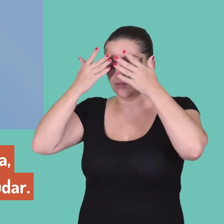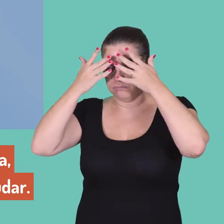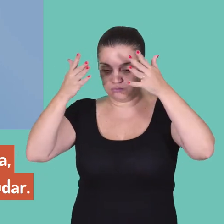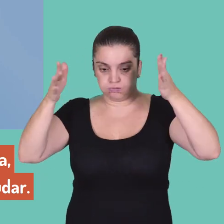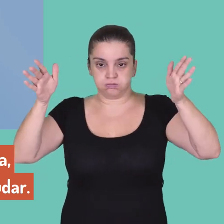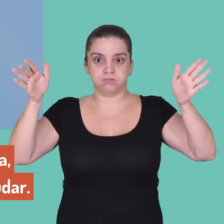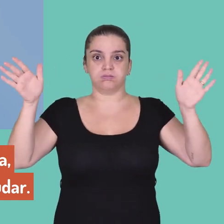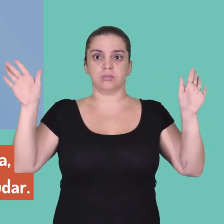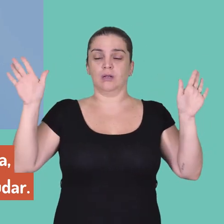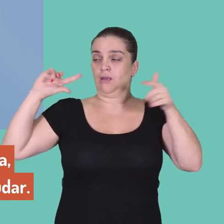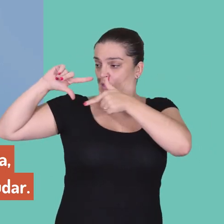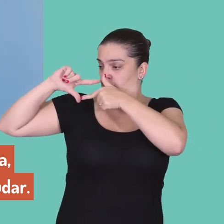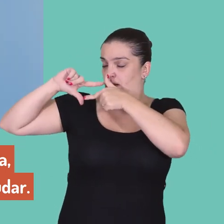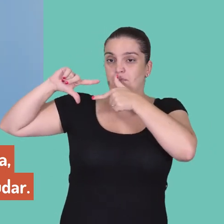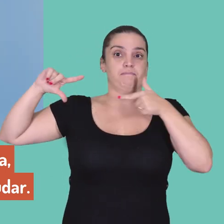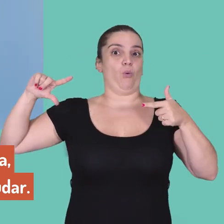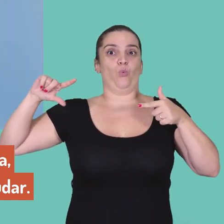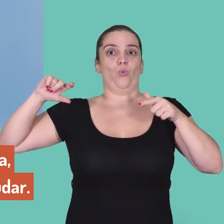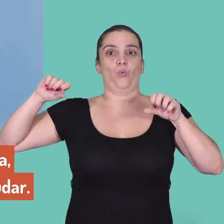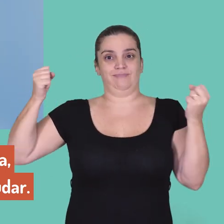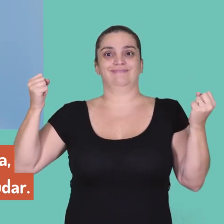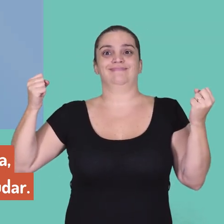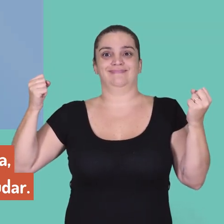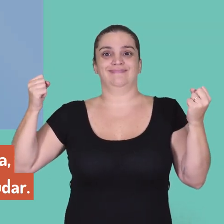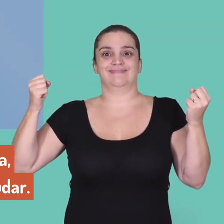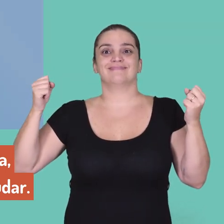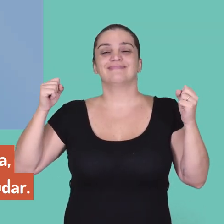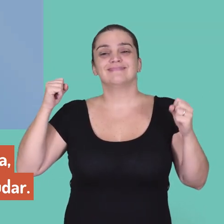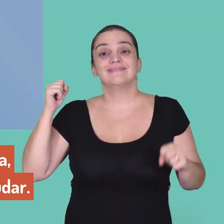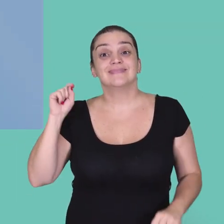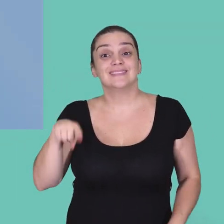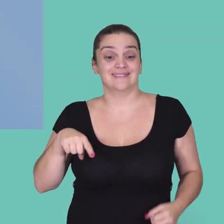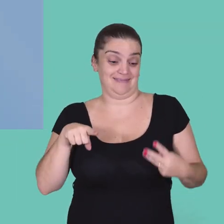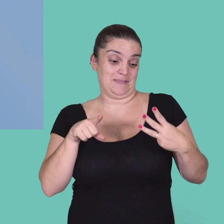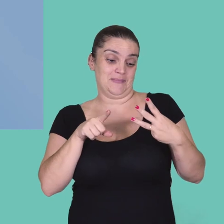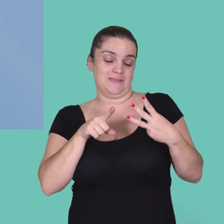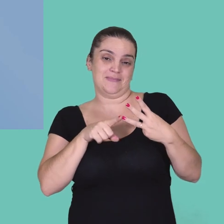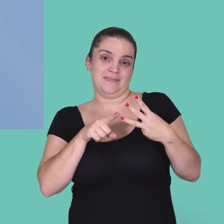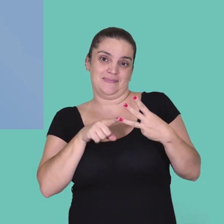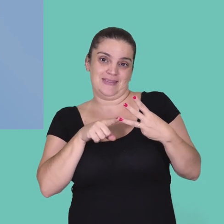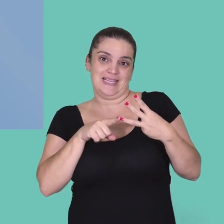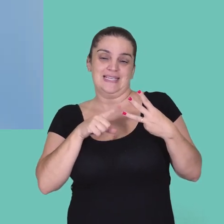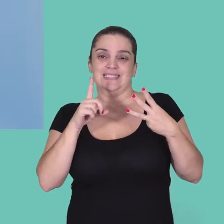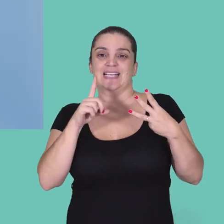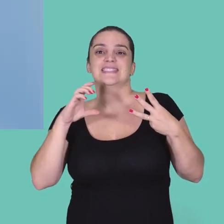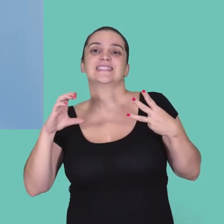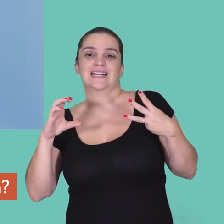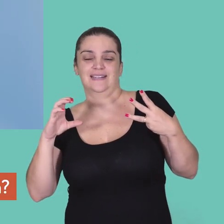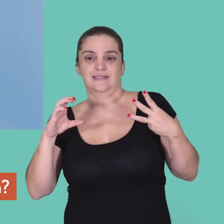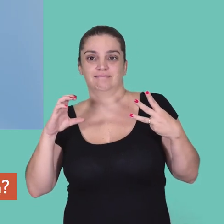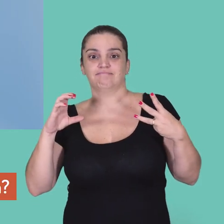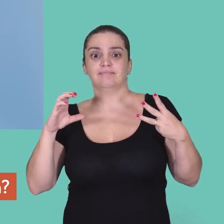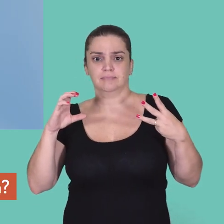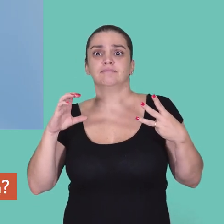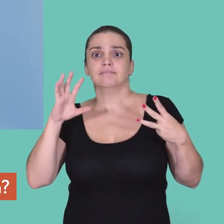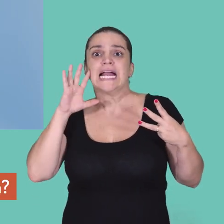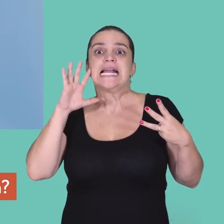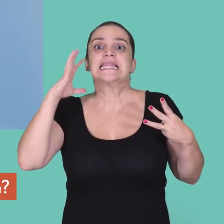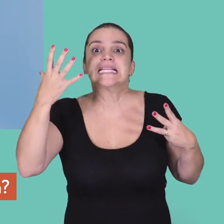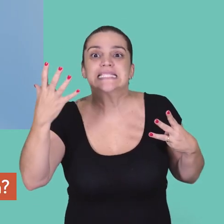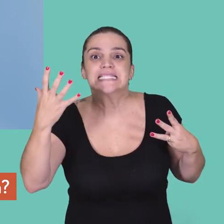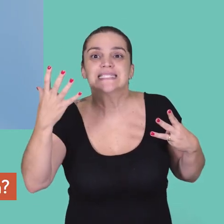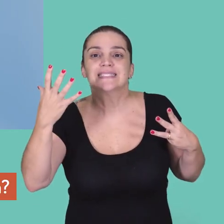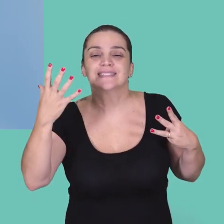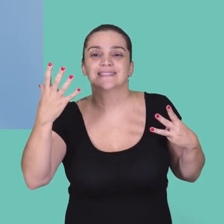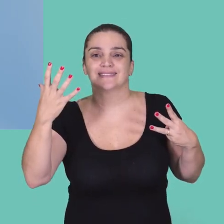diversa, com ideias fora da caixa diferentes, e vão mudar. Então, é D e C. Então, eu digo, vamos